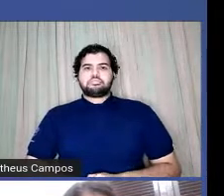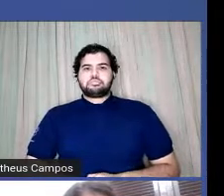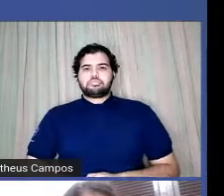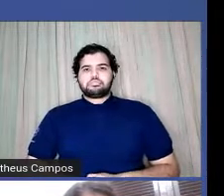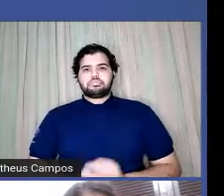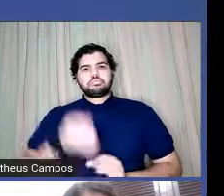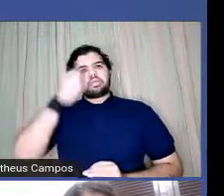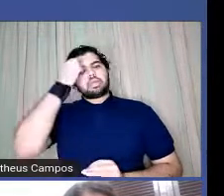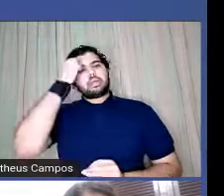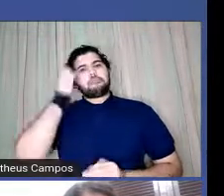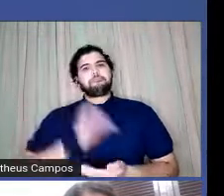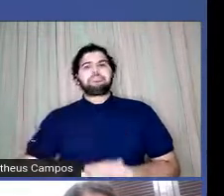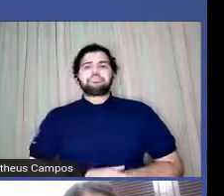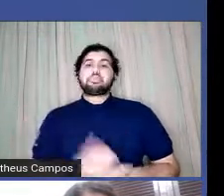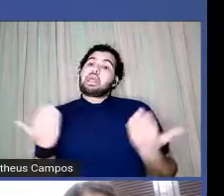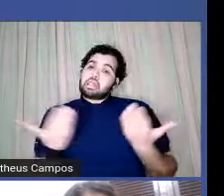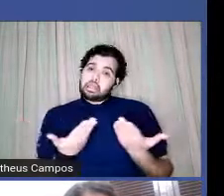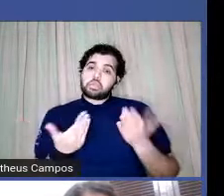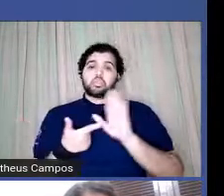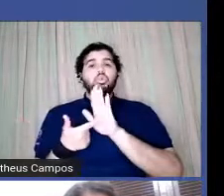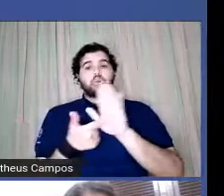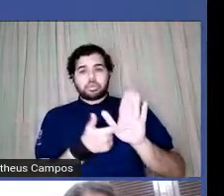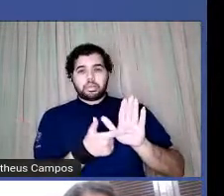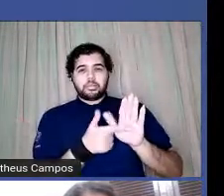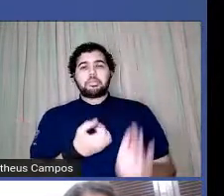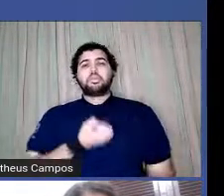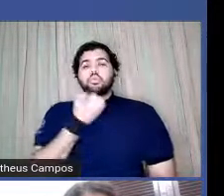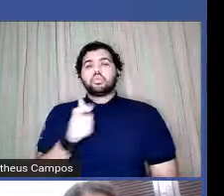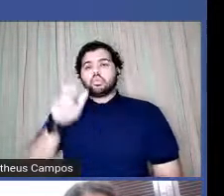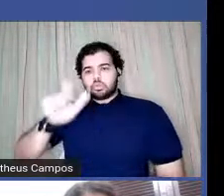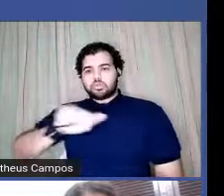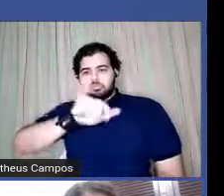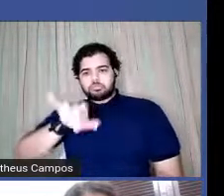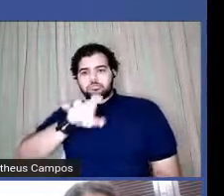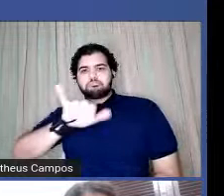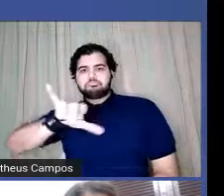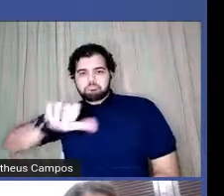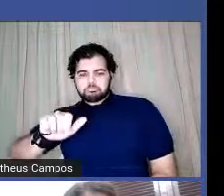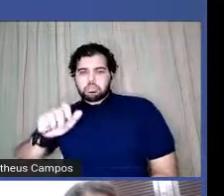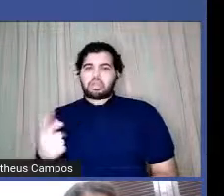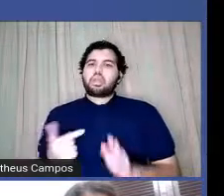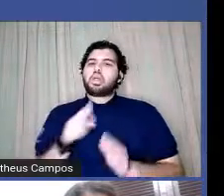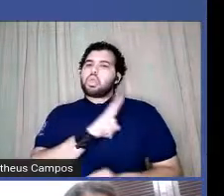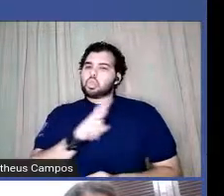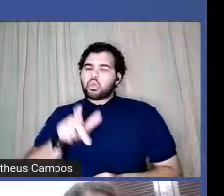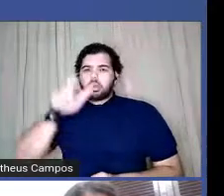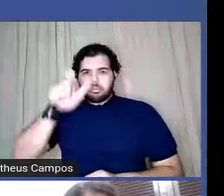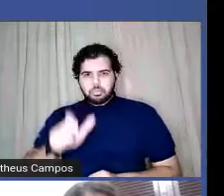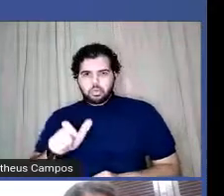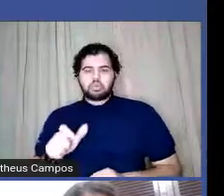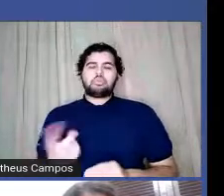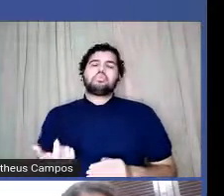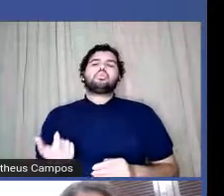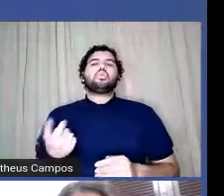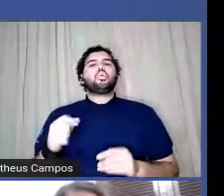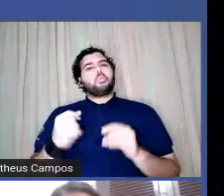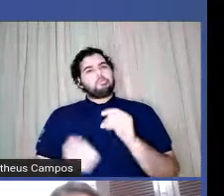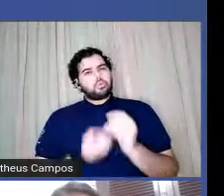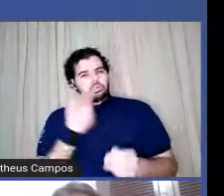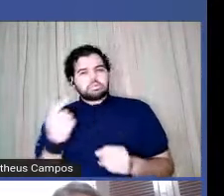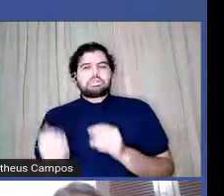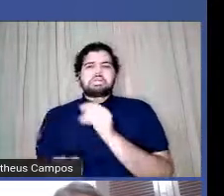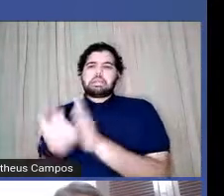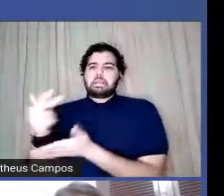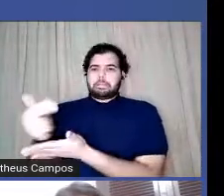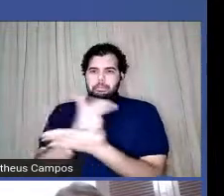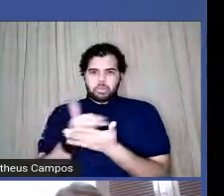E aqui a gente vai ter um poema da Jéssica Gomes, que é essa mesma moça que fez aí as ilustrações. Ela,